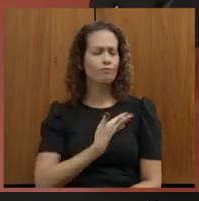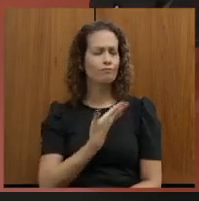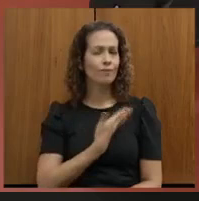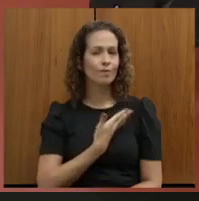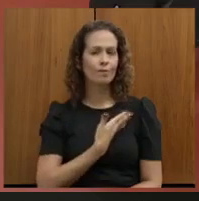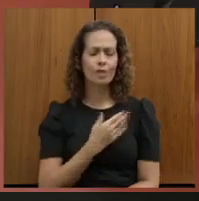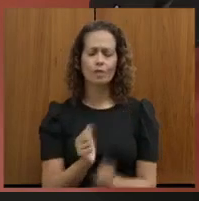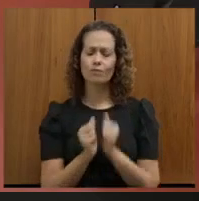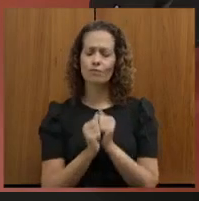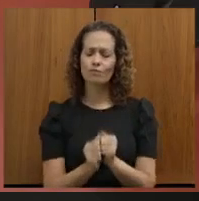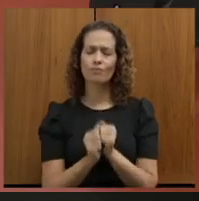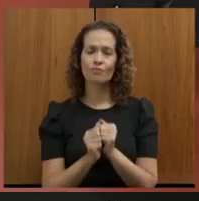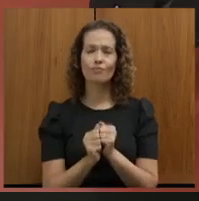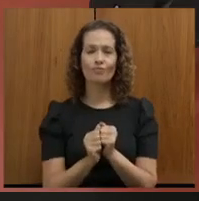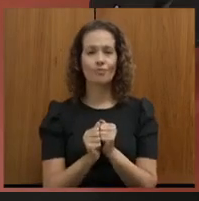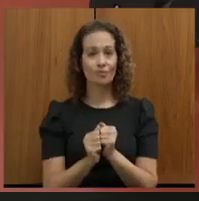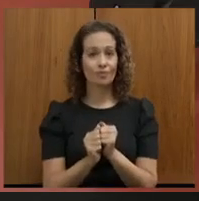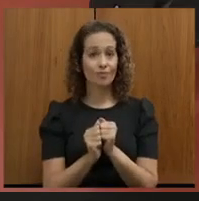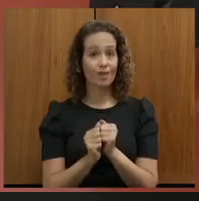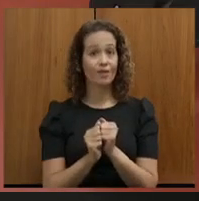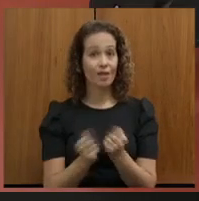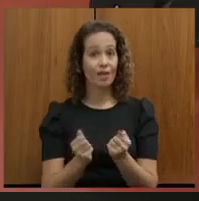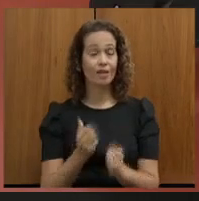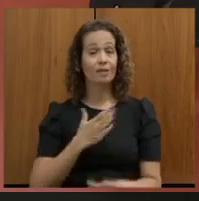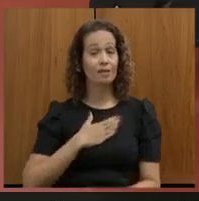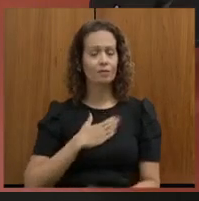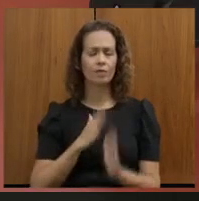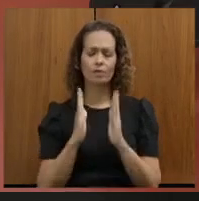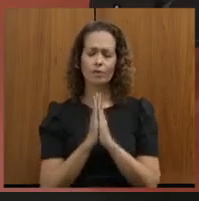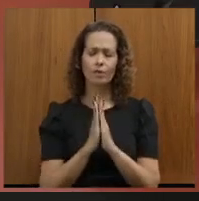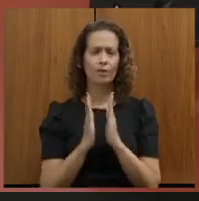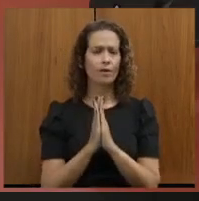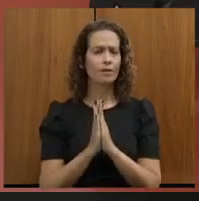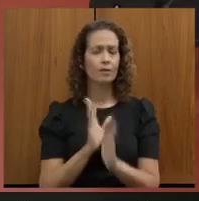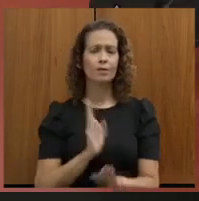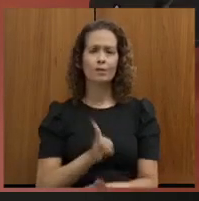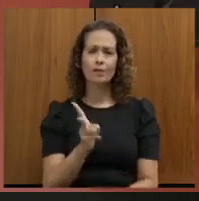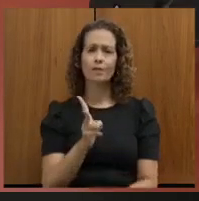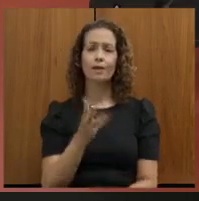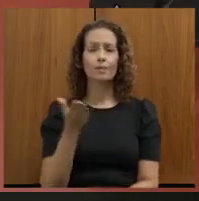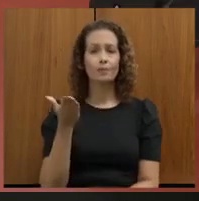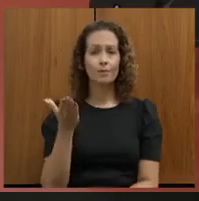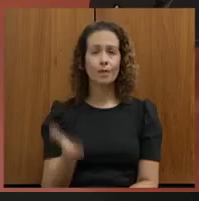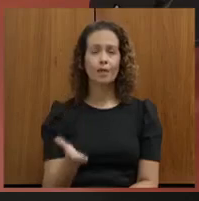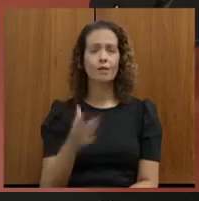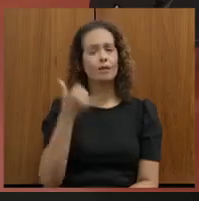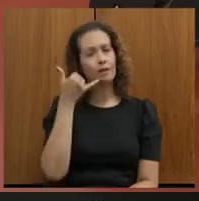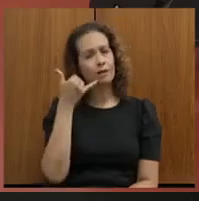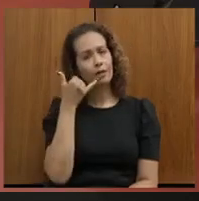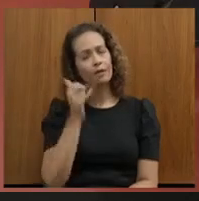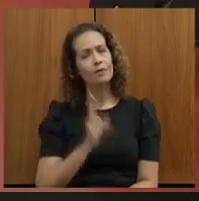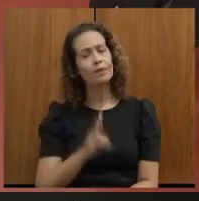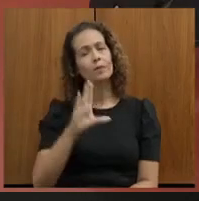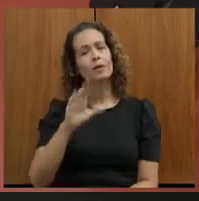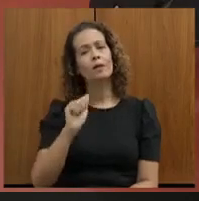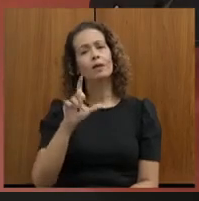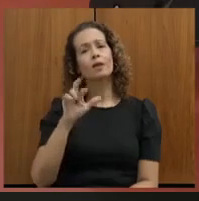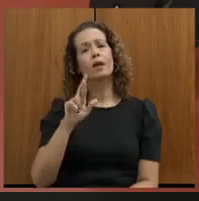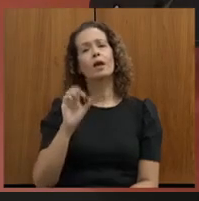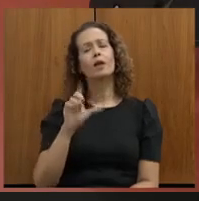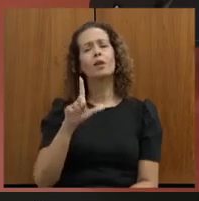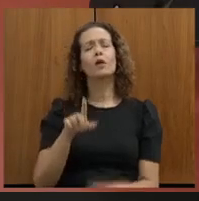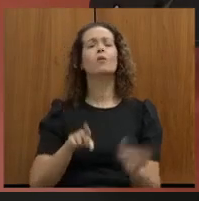companheiro, aonde estava em minhas orações, que eu ligava sempre para a Carolina, para a nossa Carol, perguntando